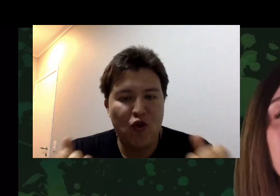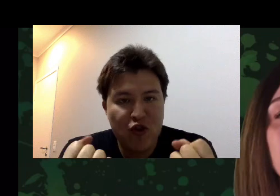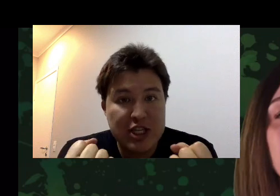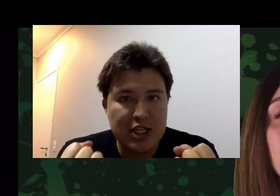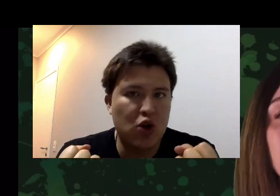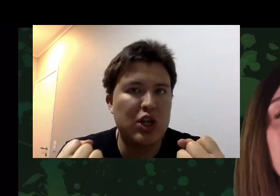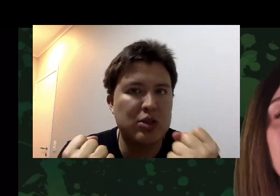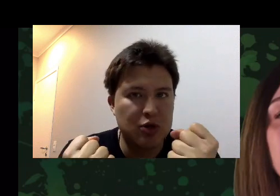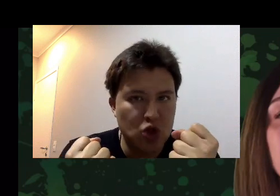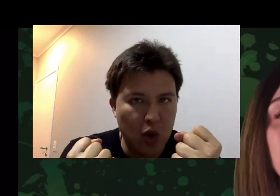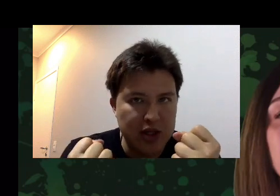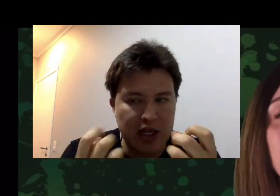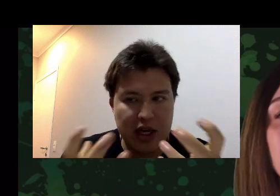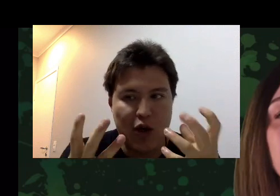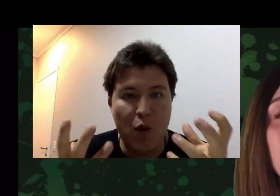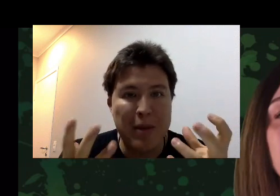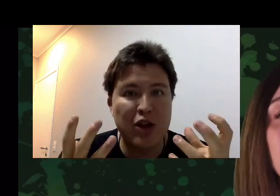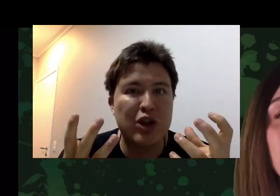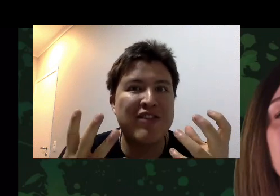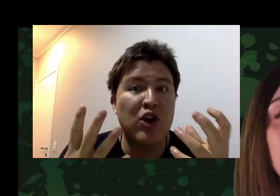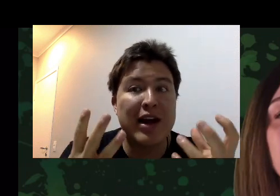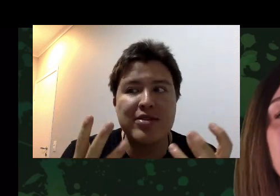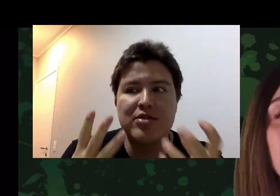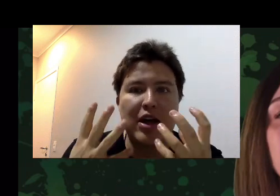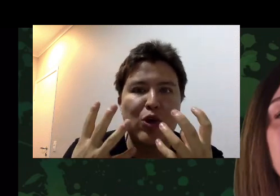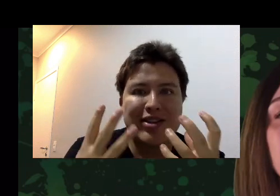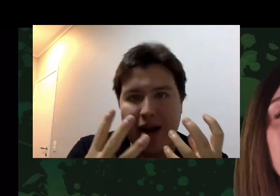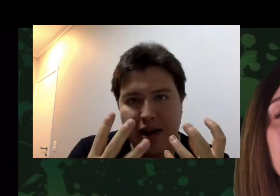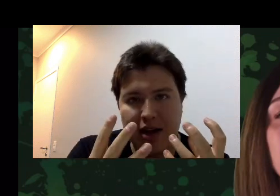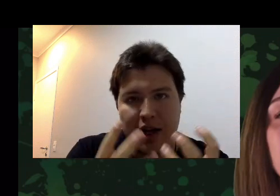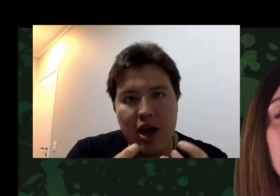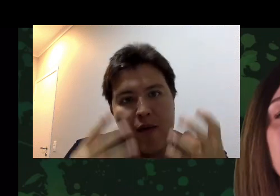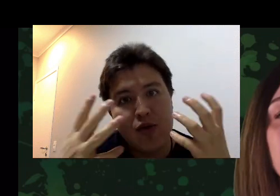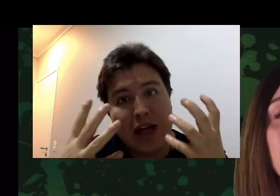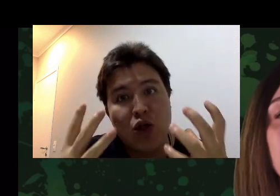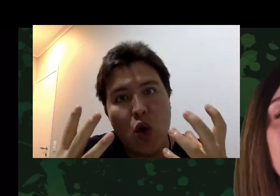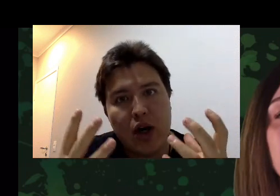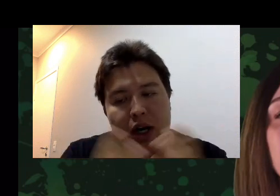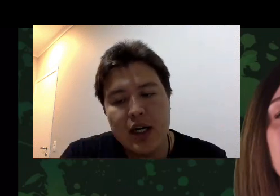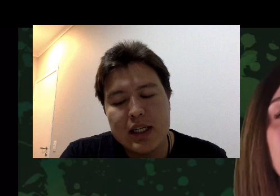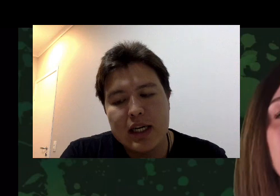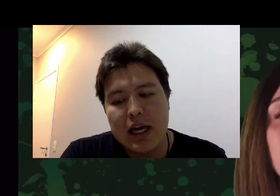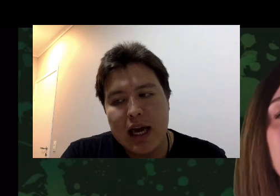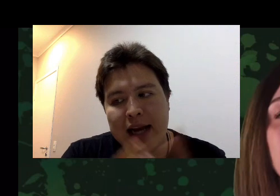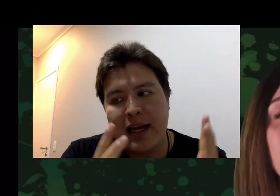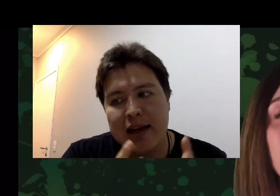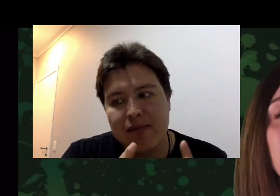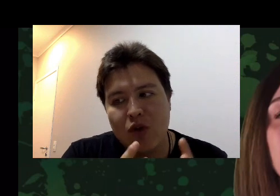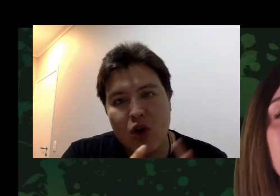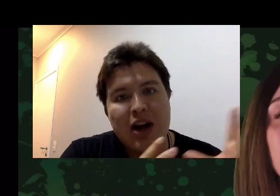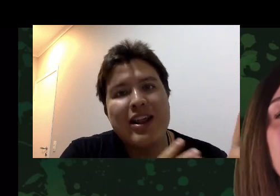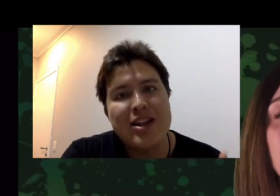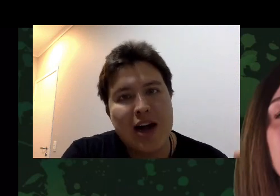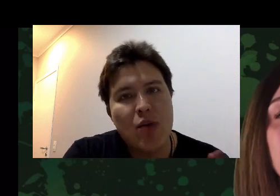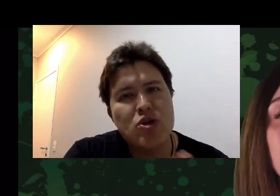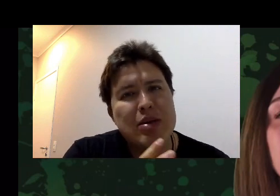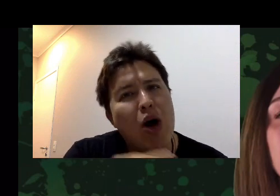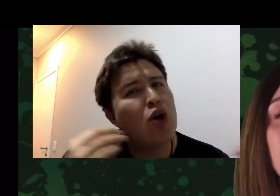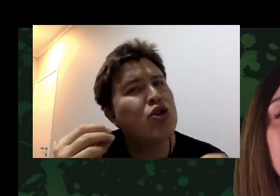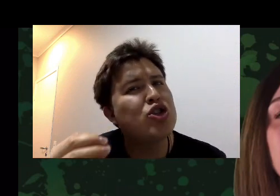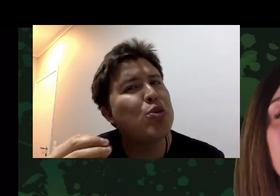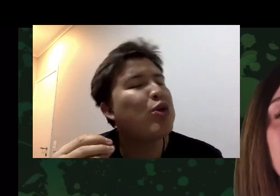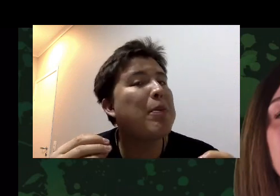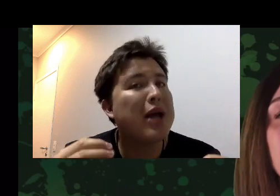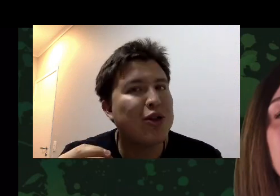medo físico das pessoas, o medo da violência, do ataque, da dor. Ele, com o hereditário,